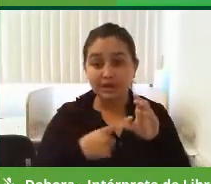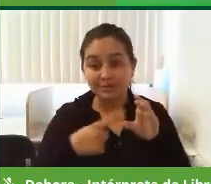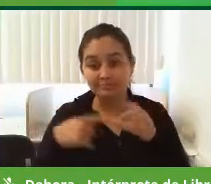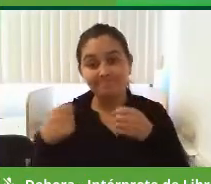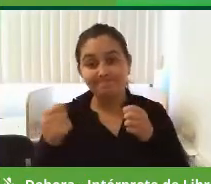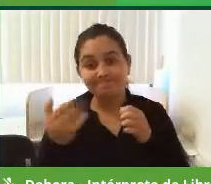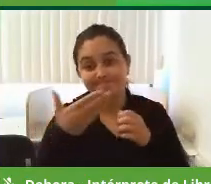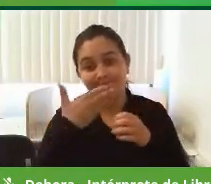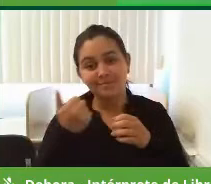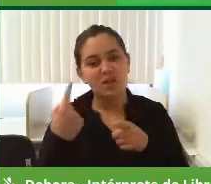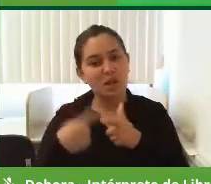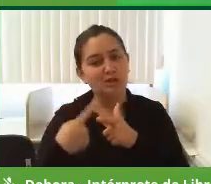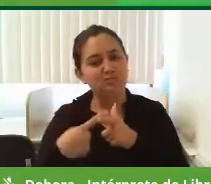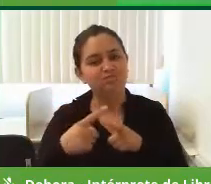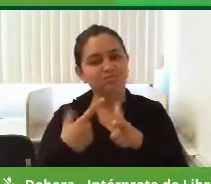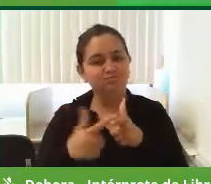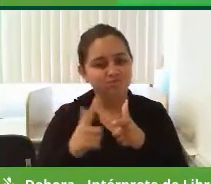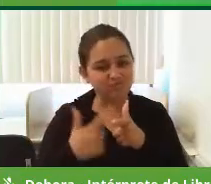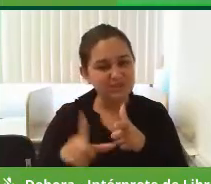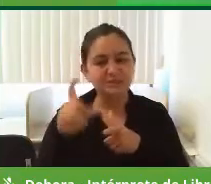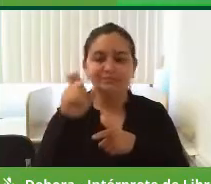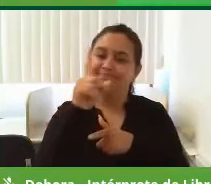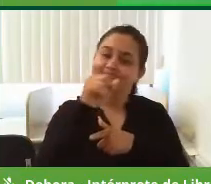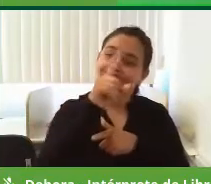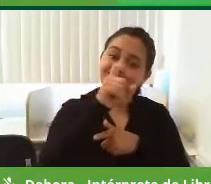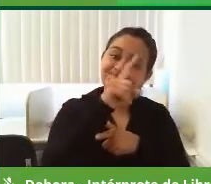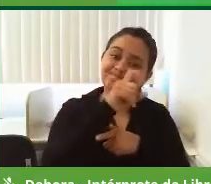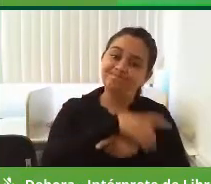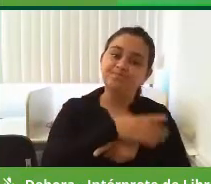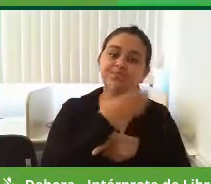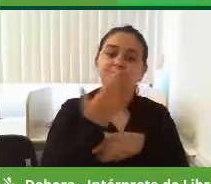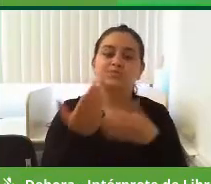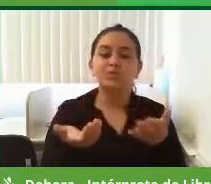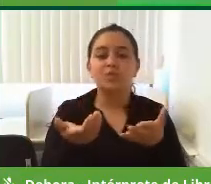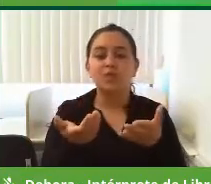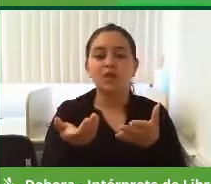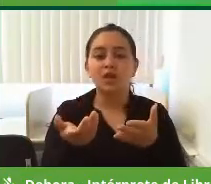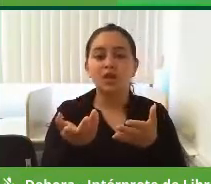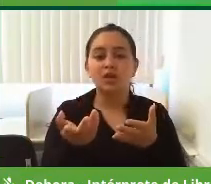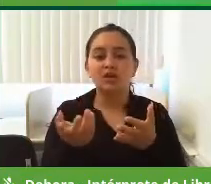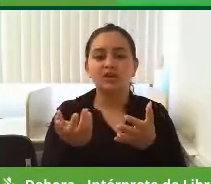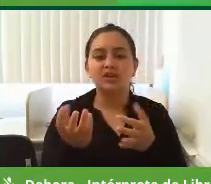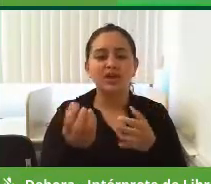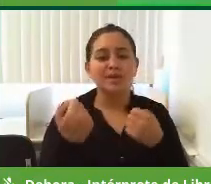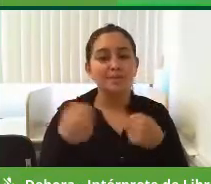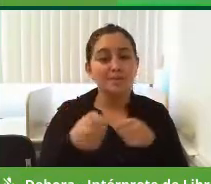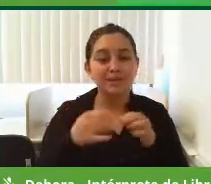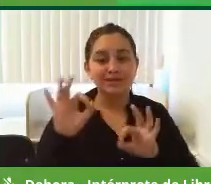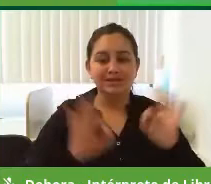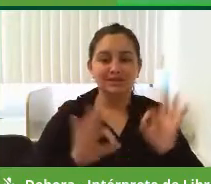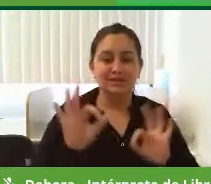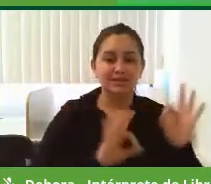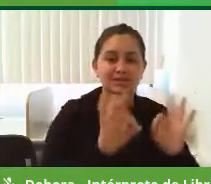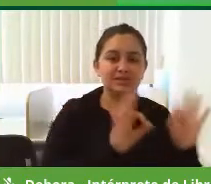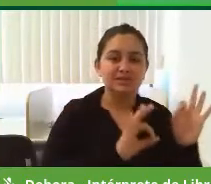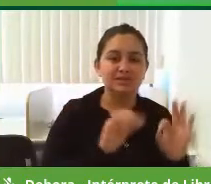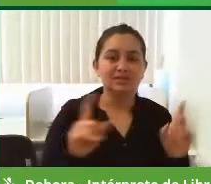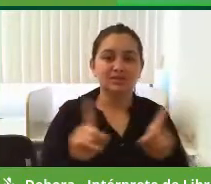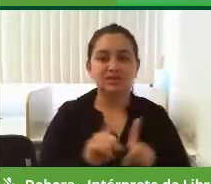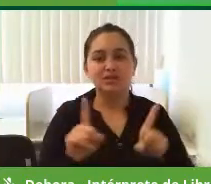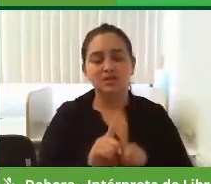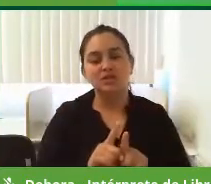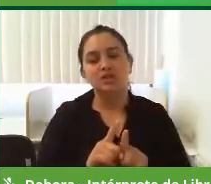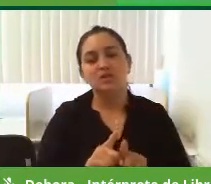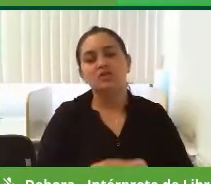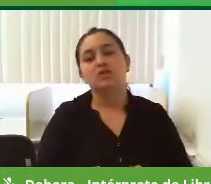Nós vemos a cidade também, hoje, um pouco complicada, com a situação de organização. Até que o plano diretor,